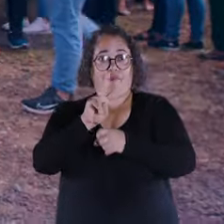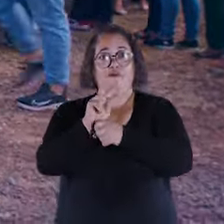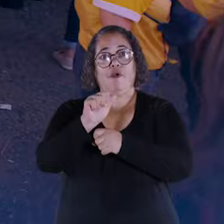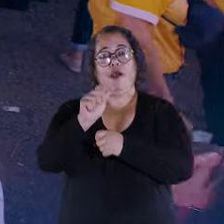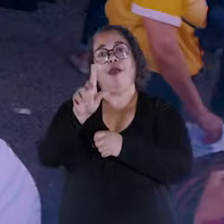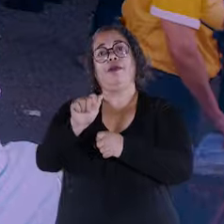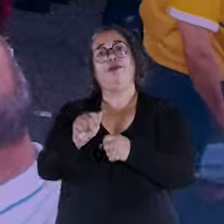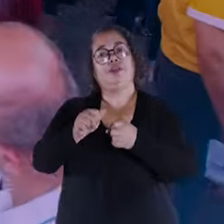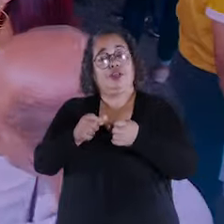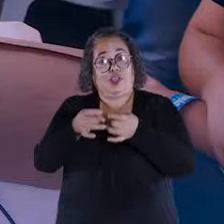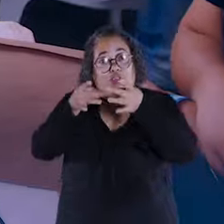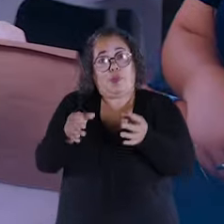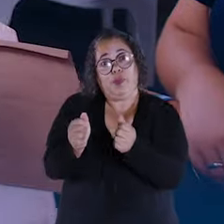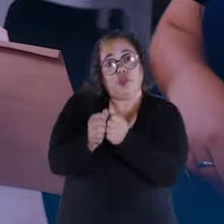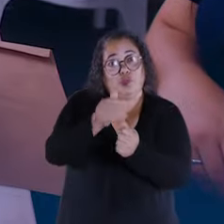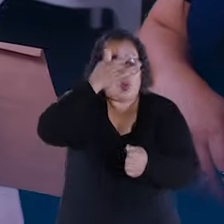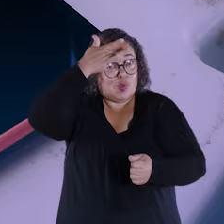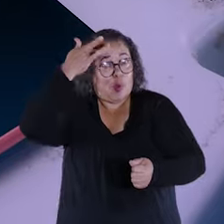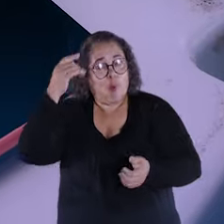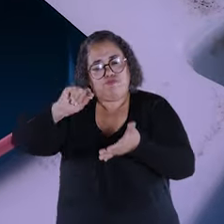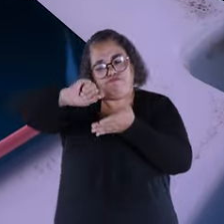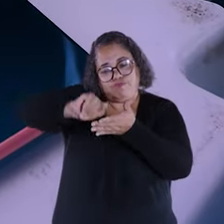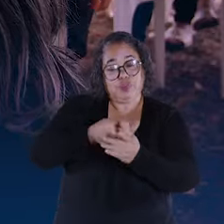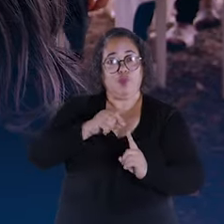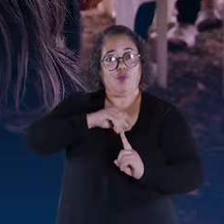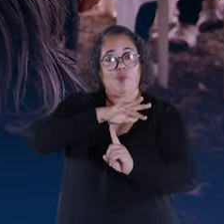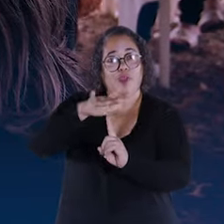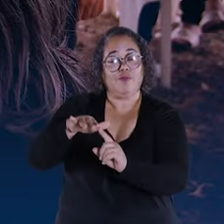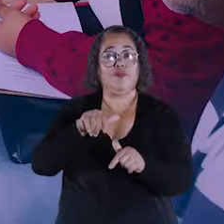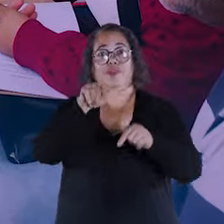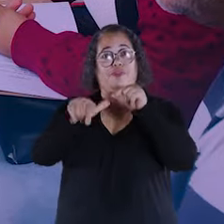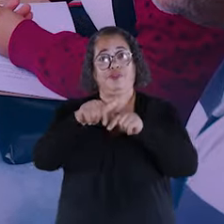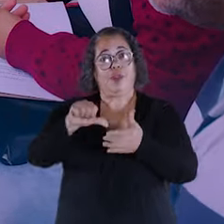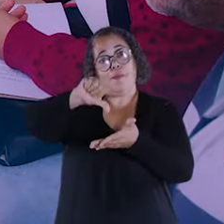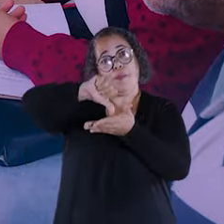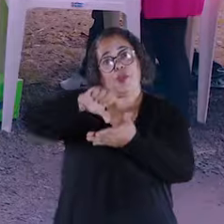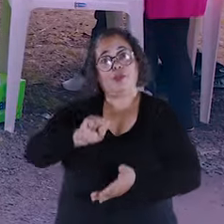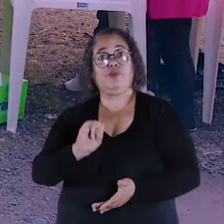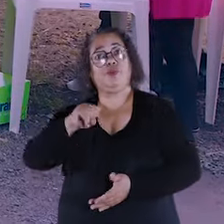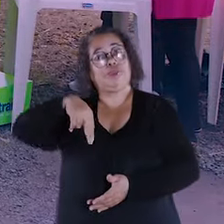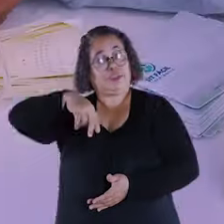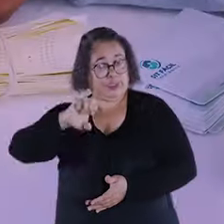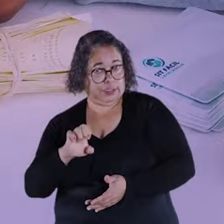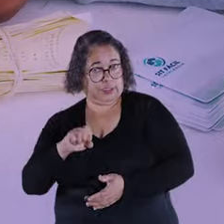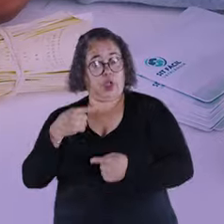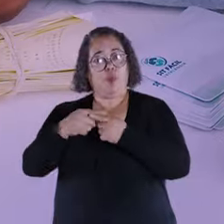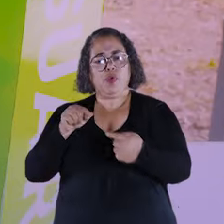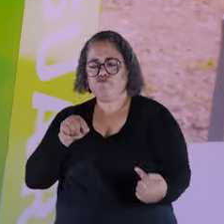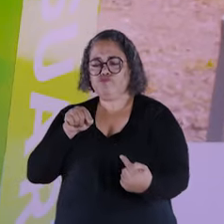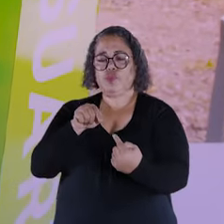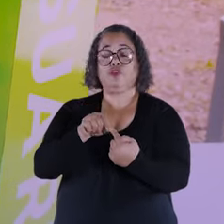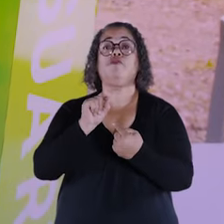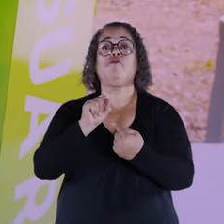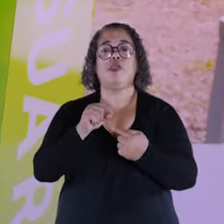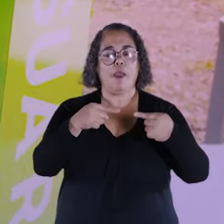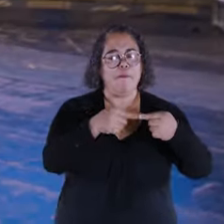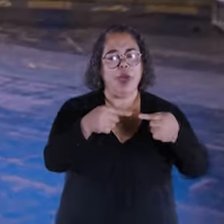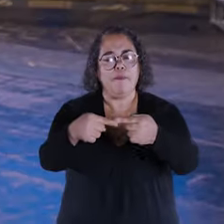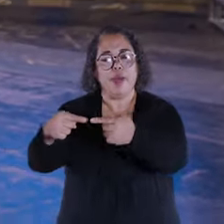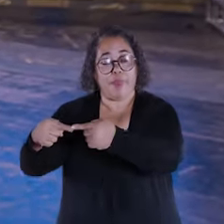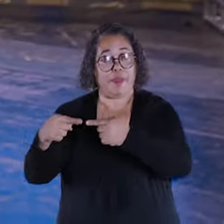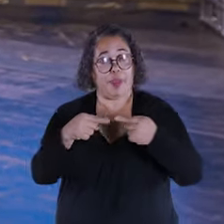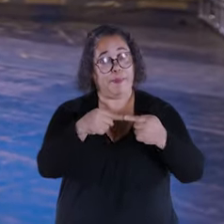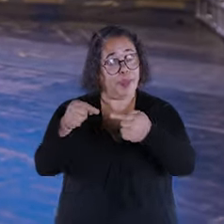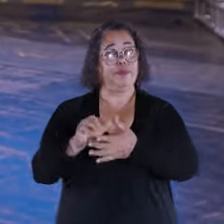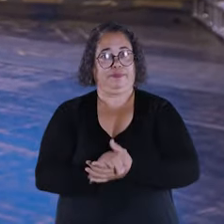e as vagas que restaram serão caminhadas pelo Cine, com os inscritos no mega feirão de empregos. Porque nosso negócio aqui é